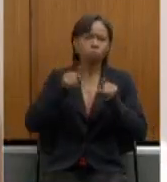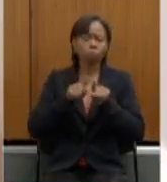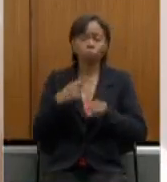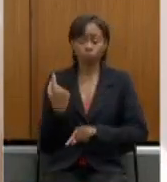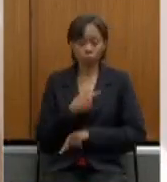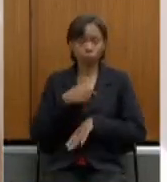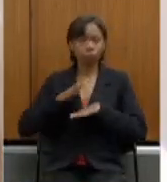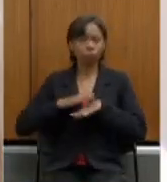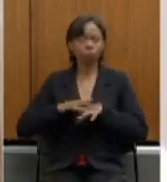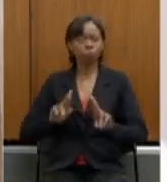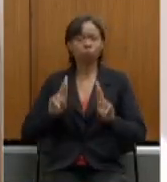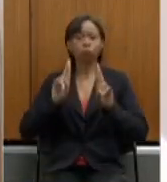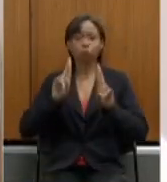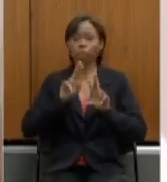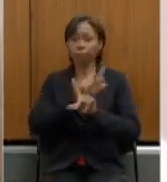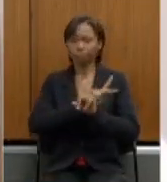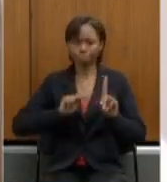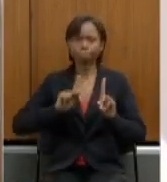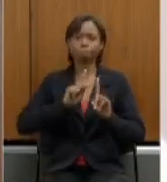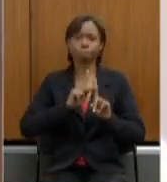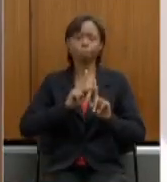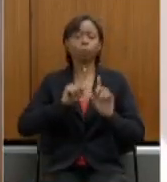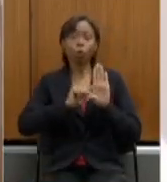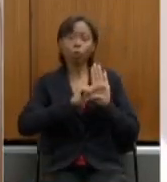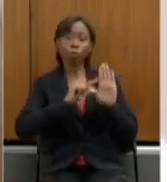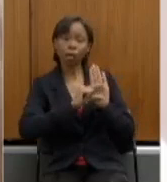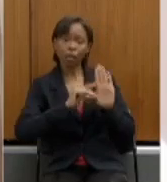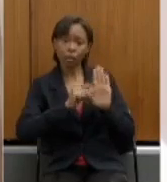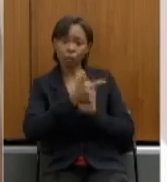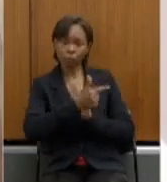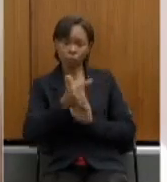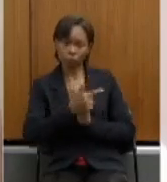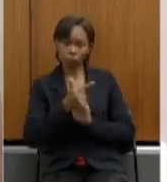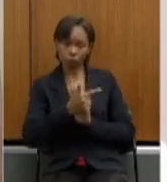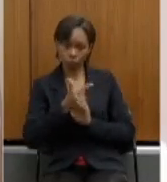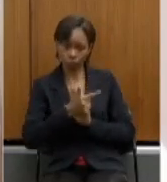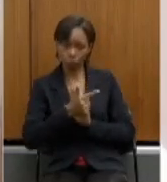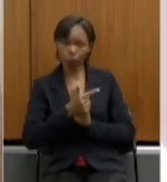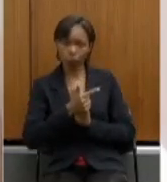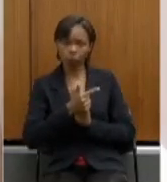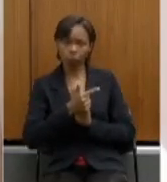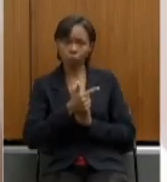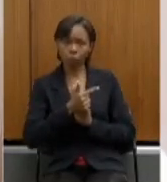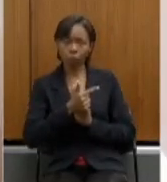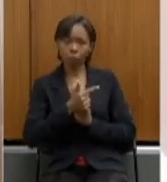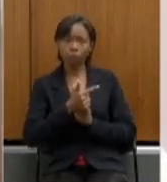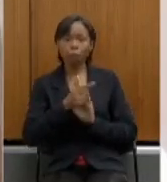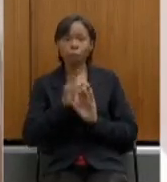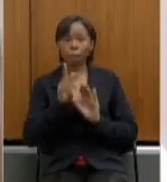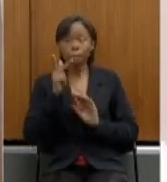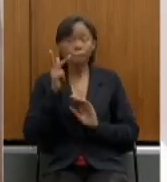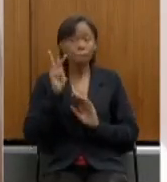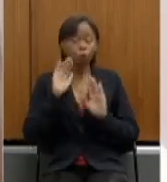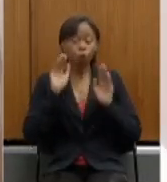questão previdenciária. O parágrafo 22, dá ferramentas para a União